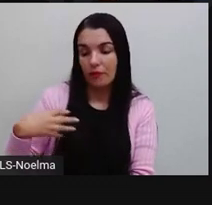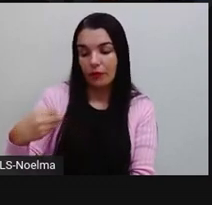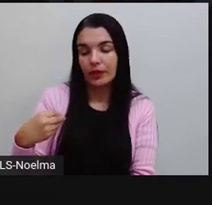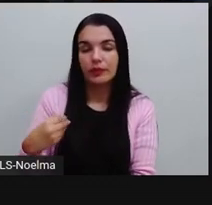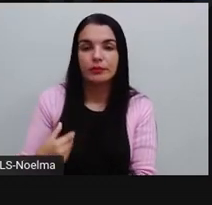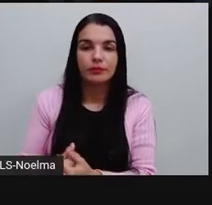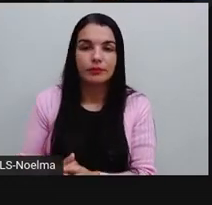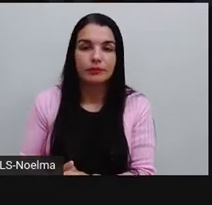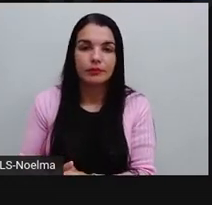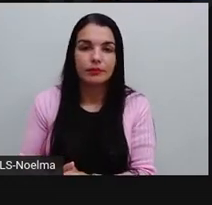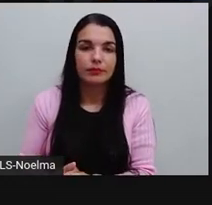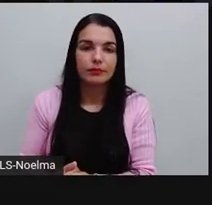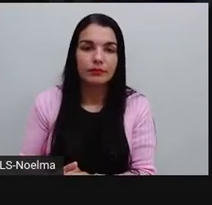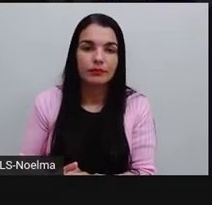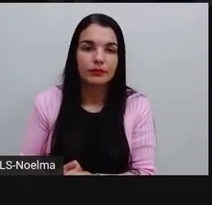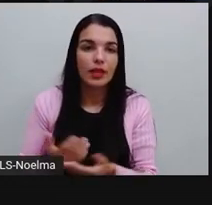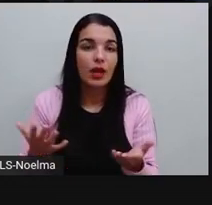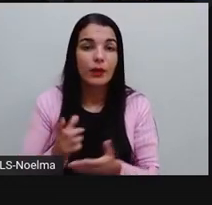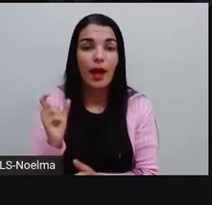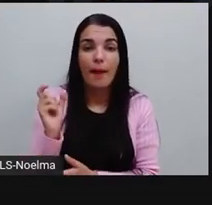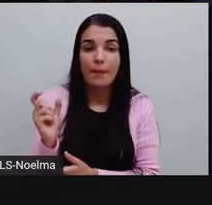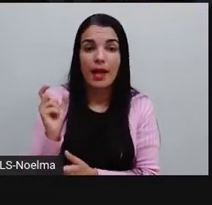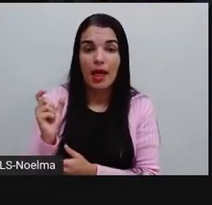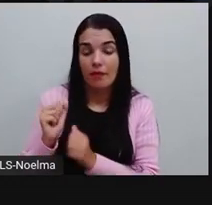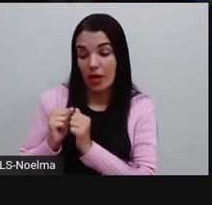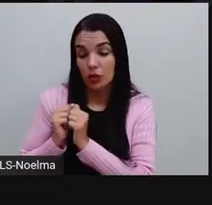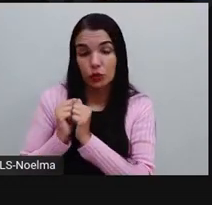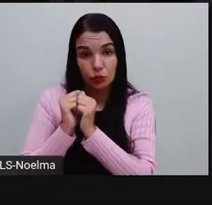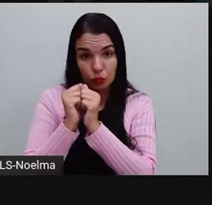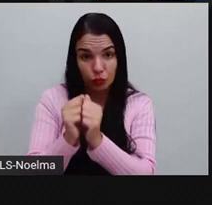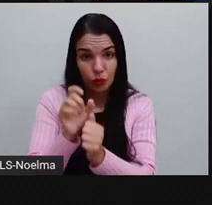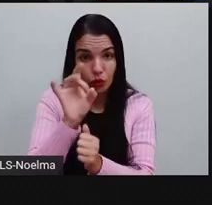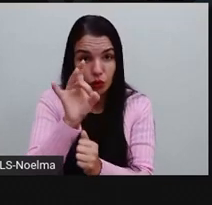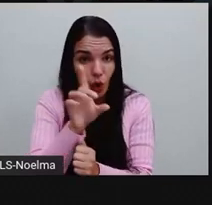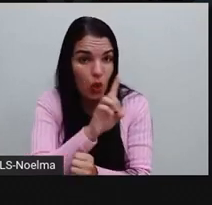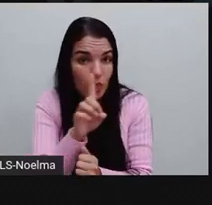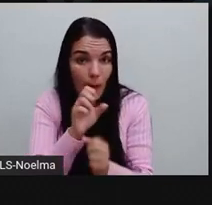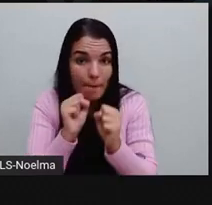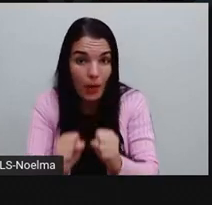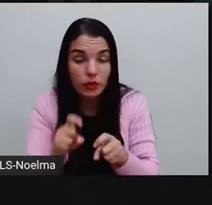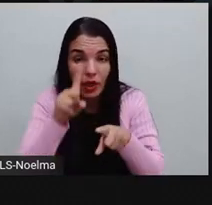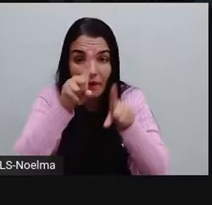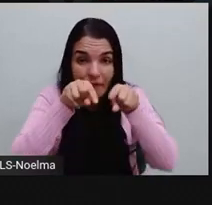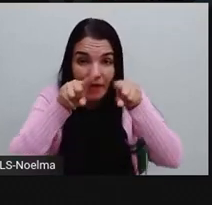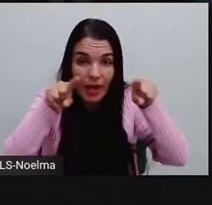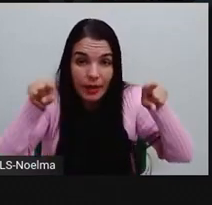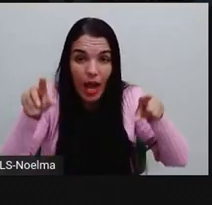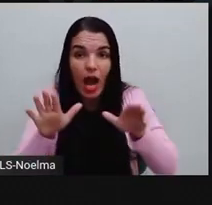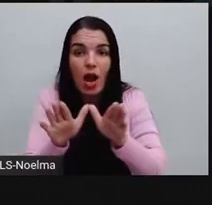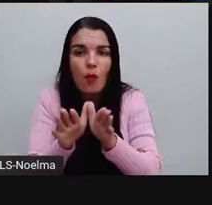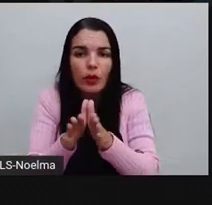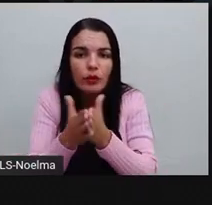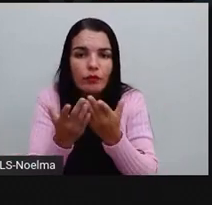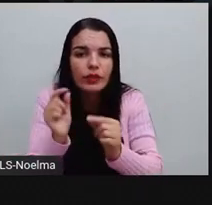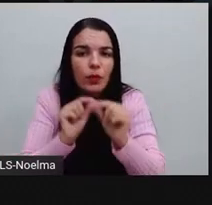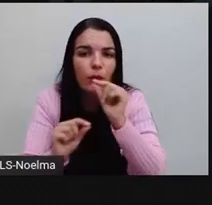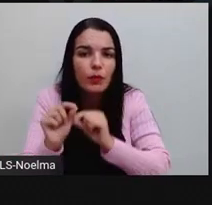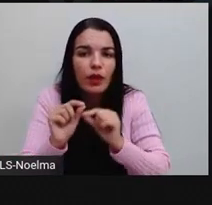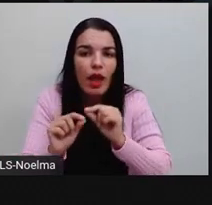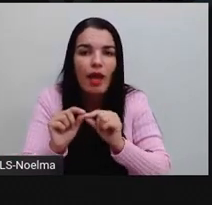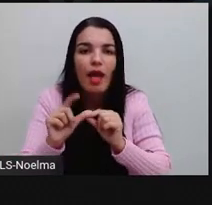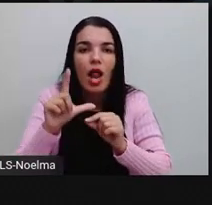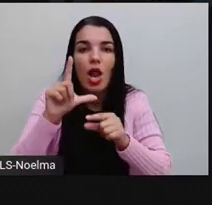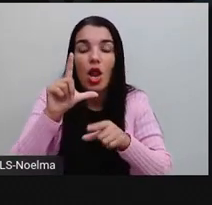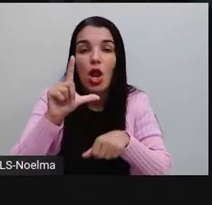aí neste caso. A palavra junto só não varia quando faz parte de locução